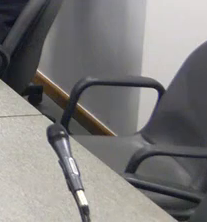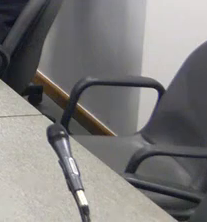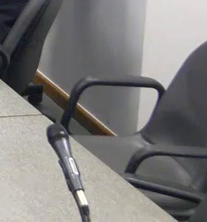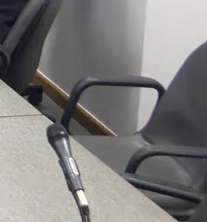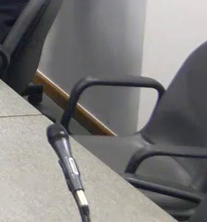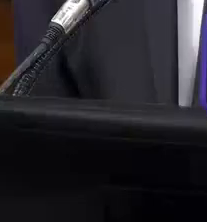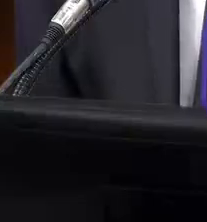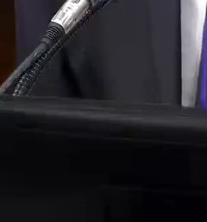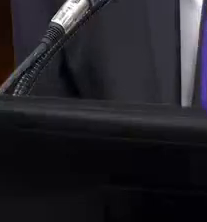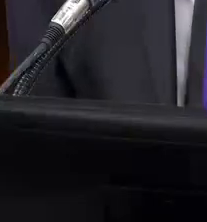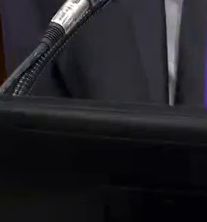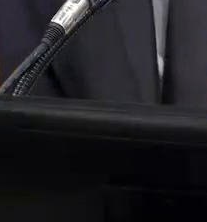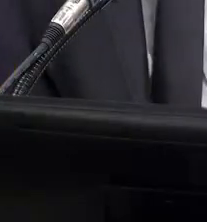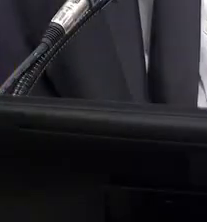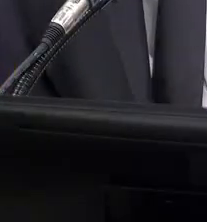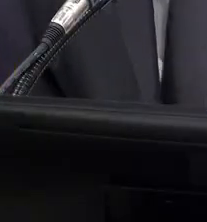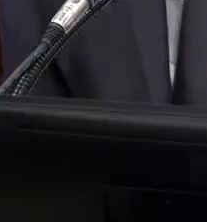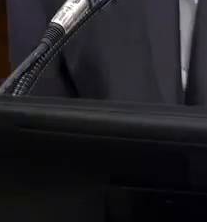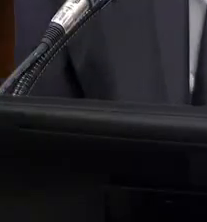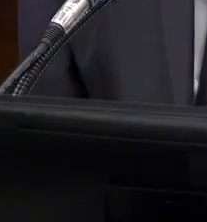...deputado Enes Cândido,